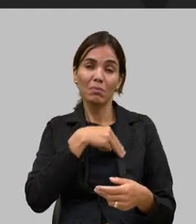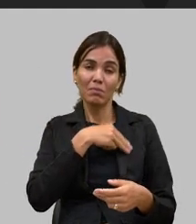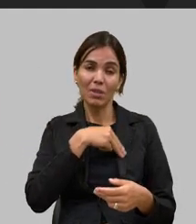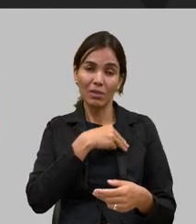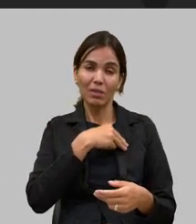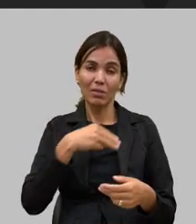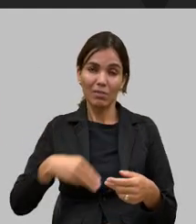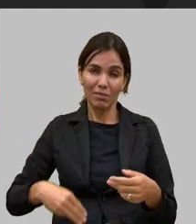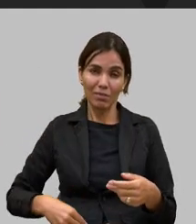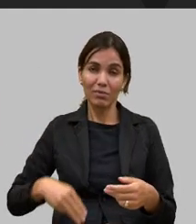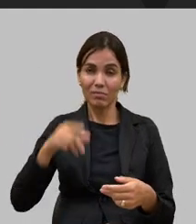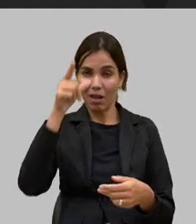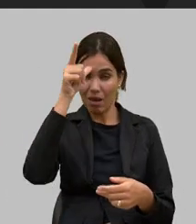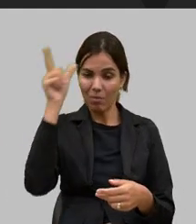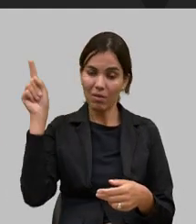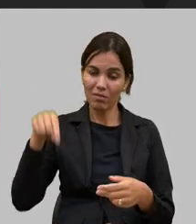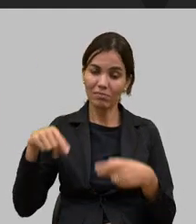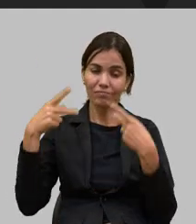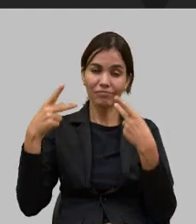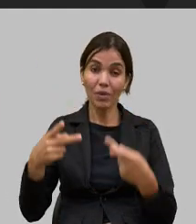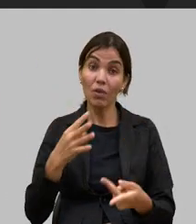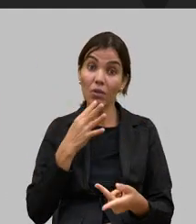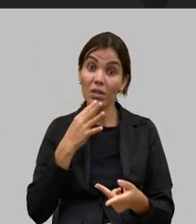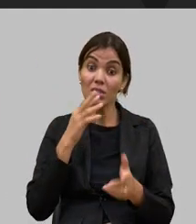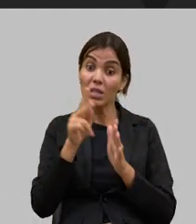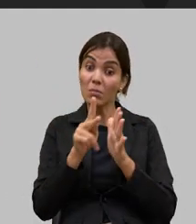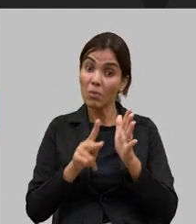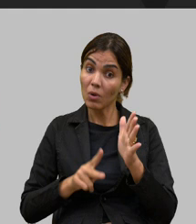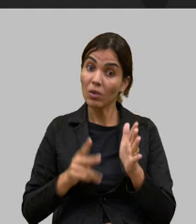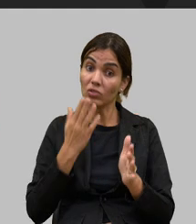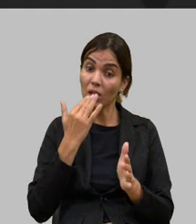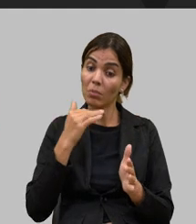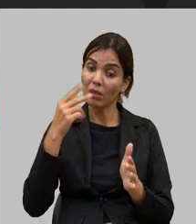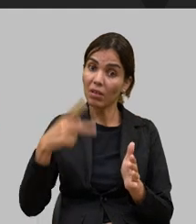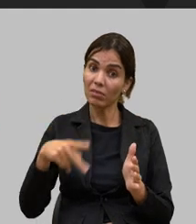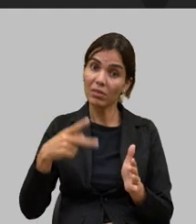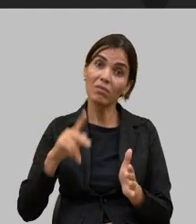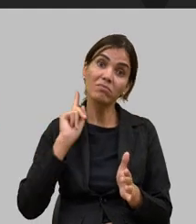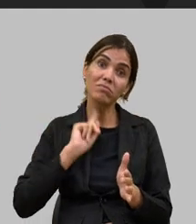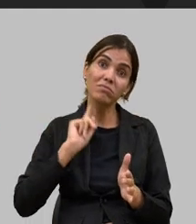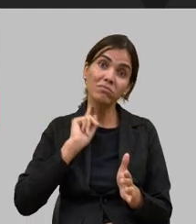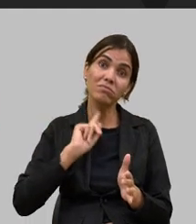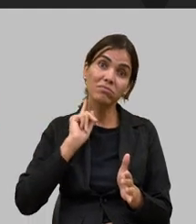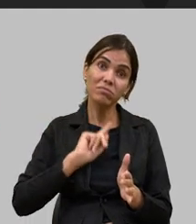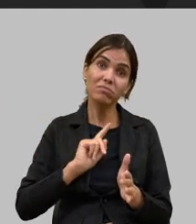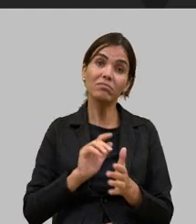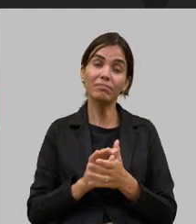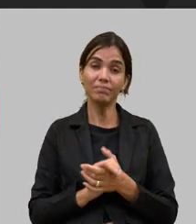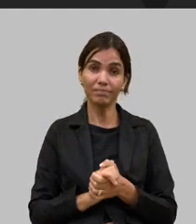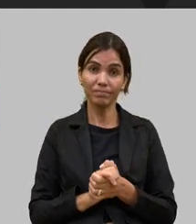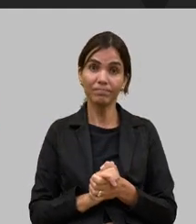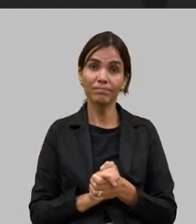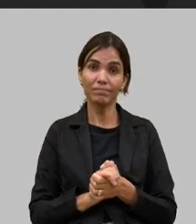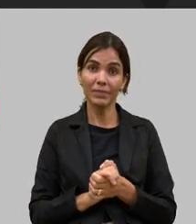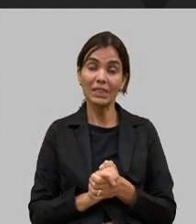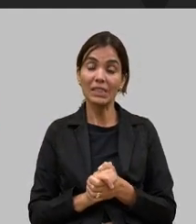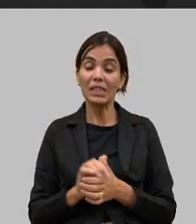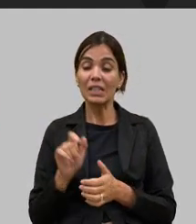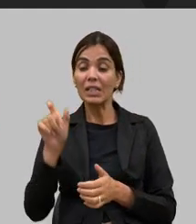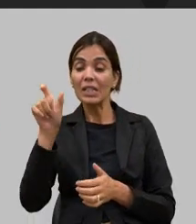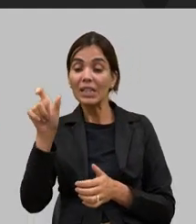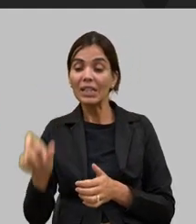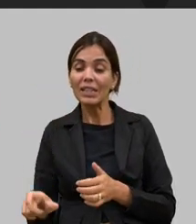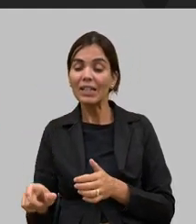é um ciclo virtuoso onde o produtor produz já o produto casado com o preço certo para poder vender para